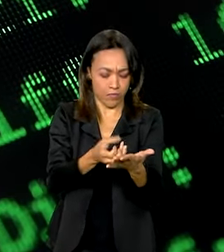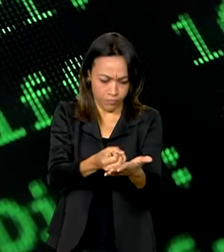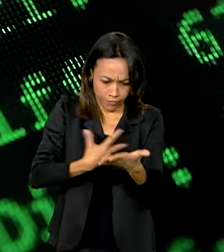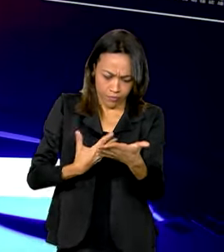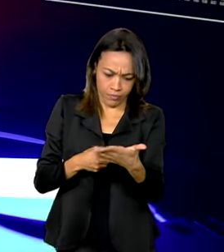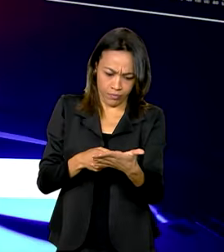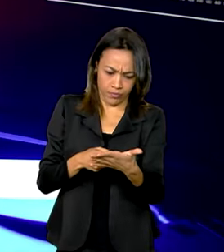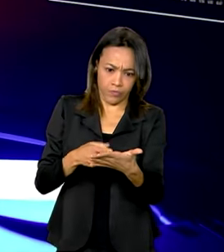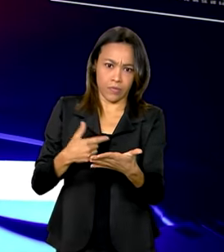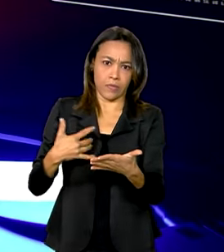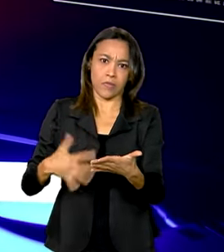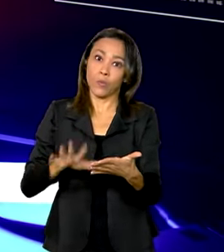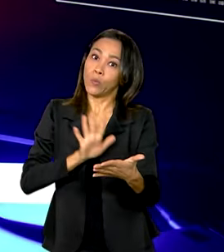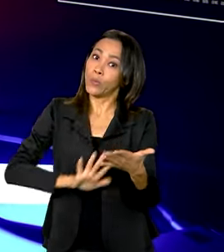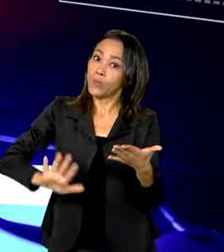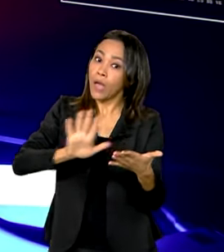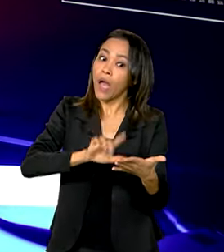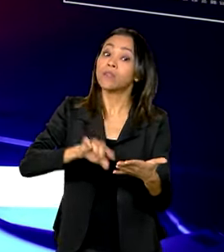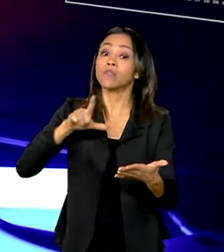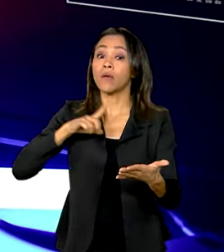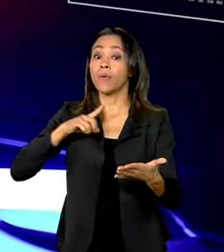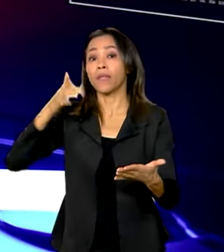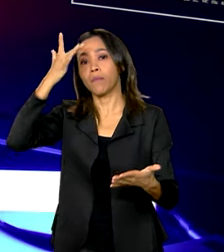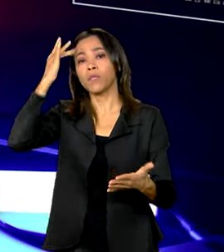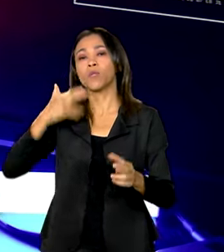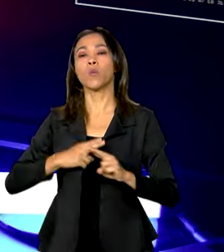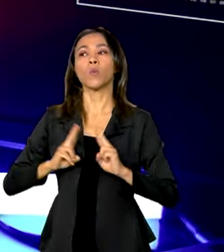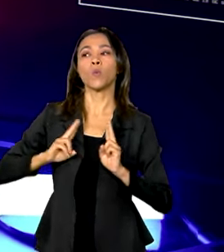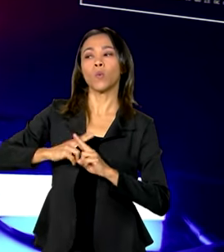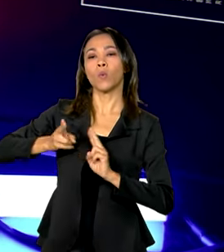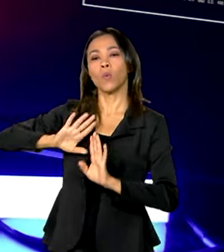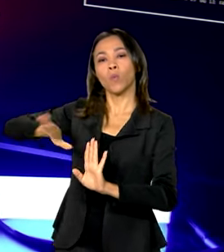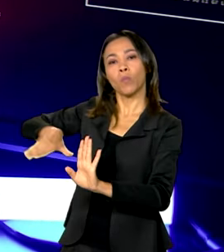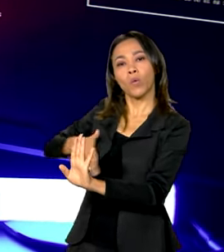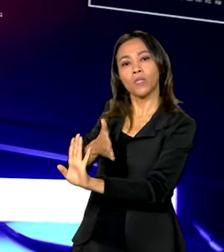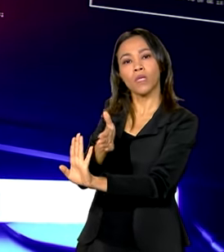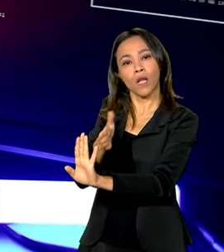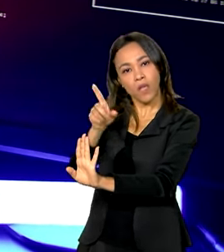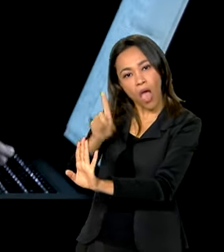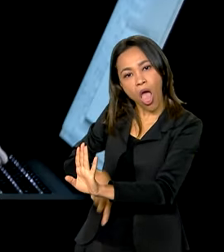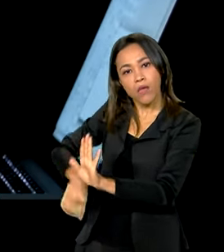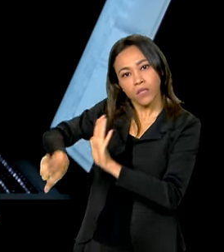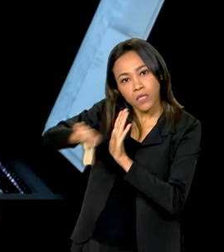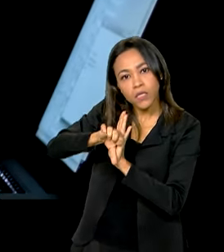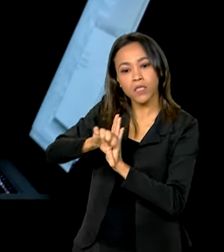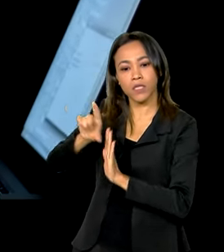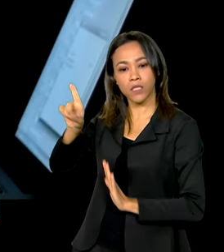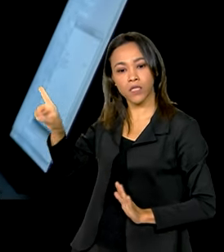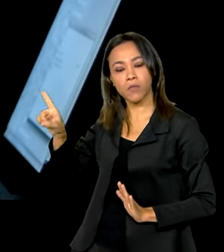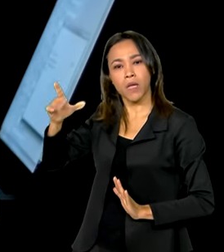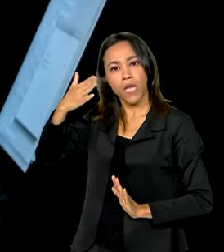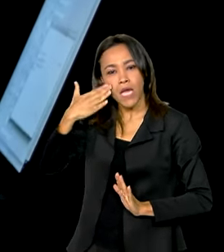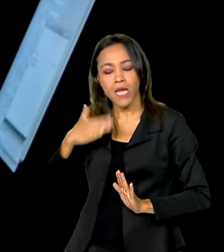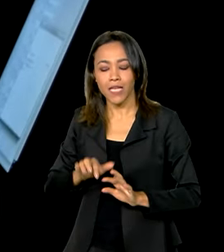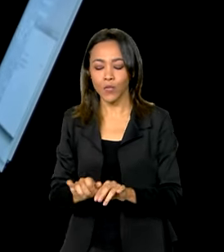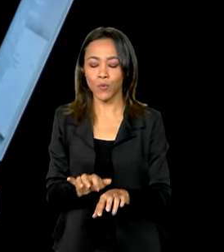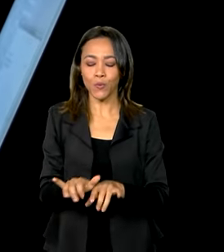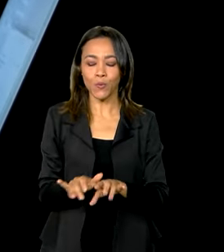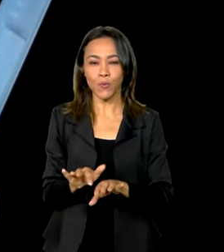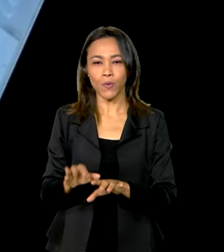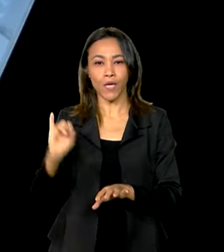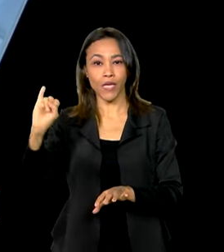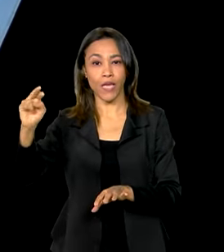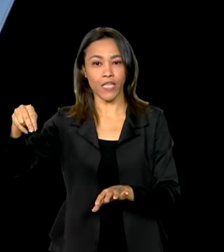fraudulentos feitos por intermediários que são, na verdade, criminosos. Esses indivíduos se apresentam ao INSS